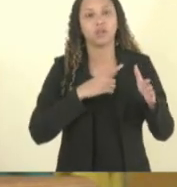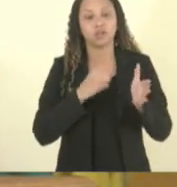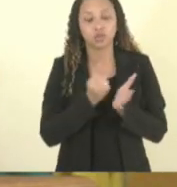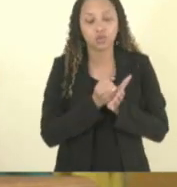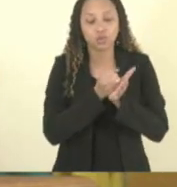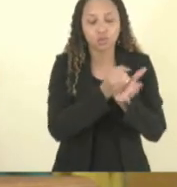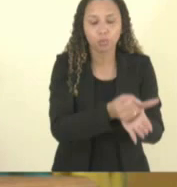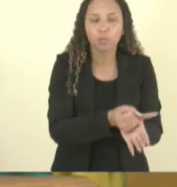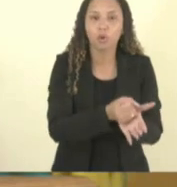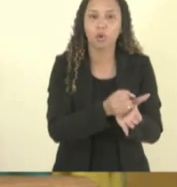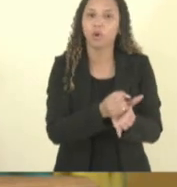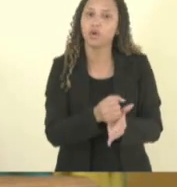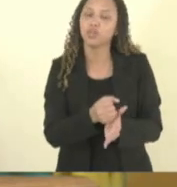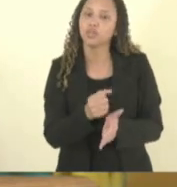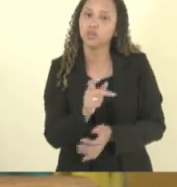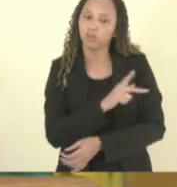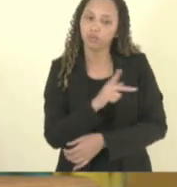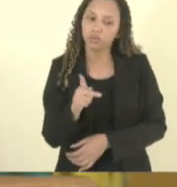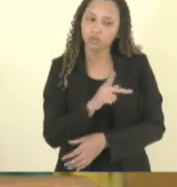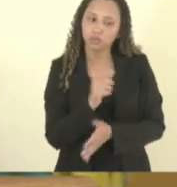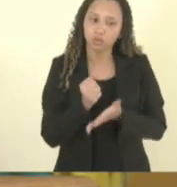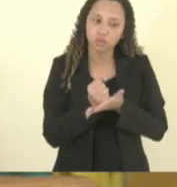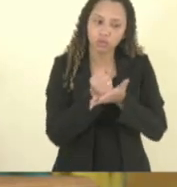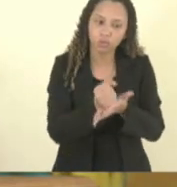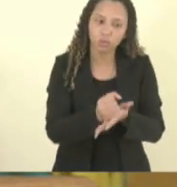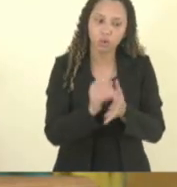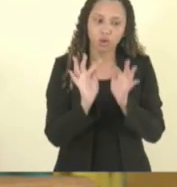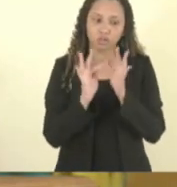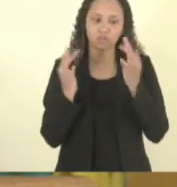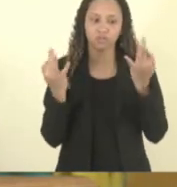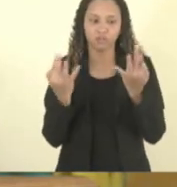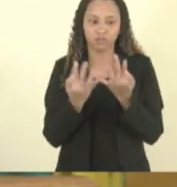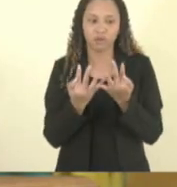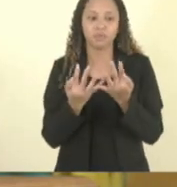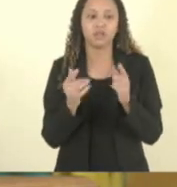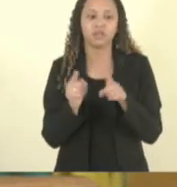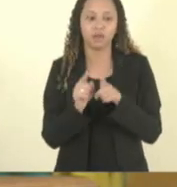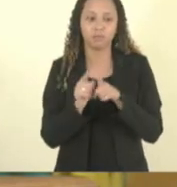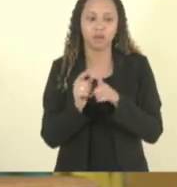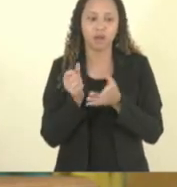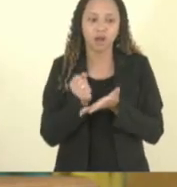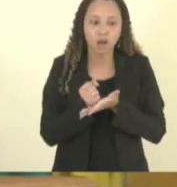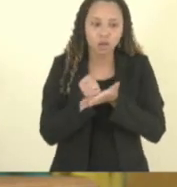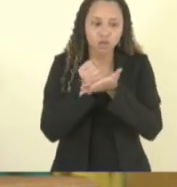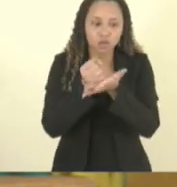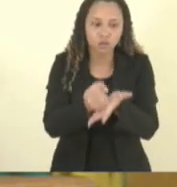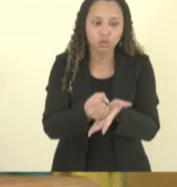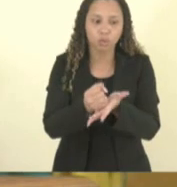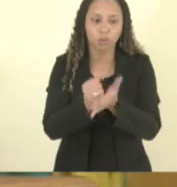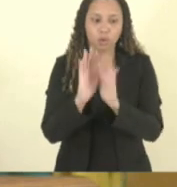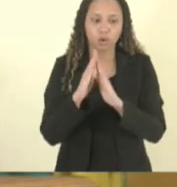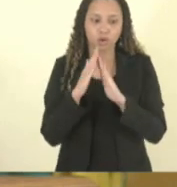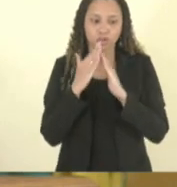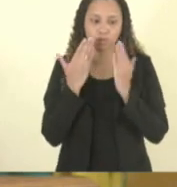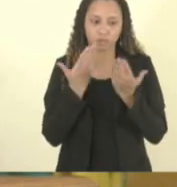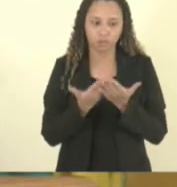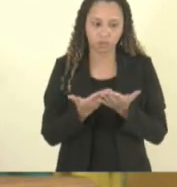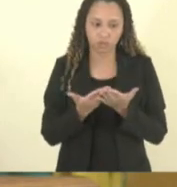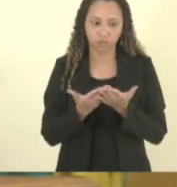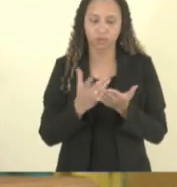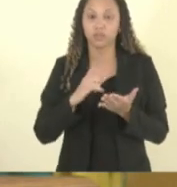suporte para as famílias suporte para as nossas escolas nós temos hoje